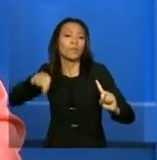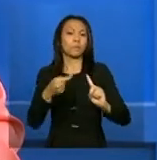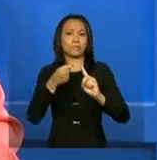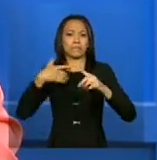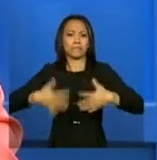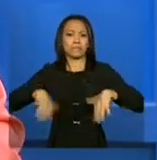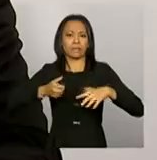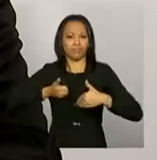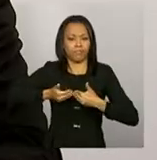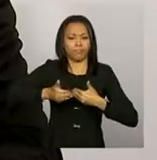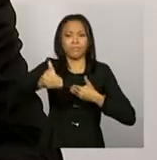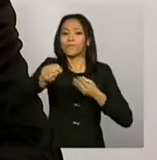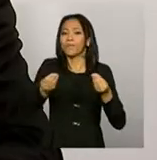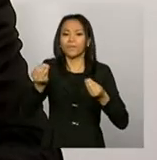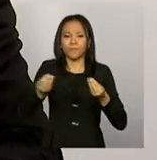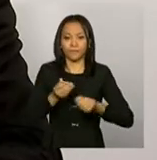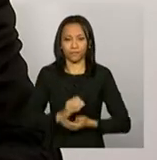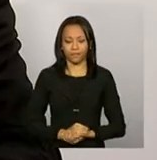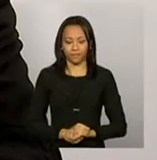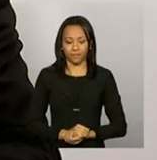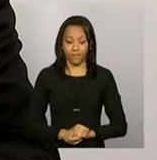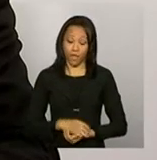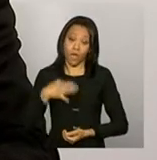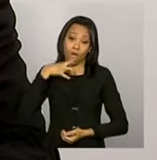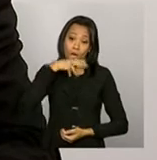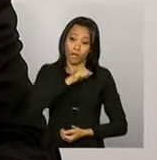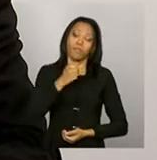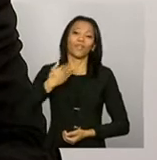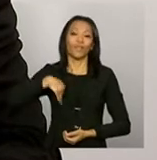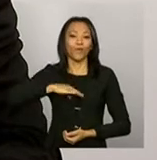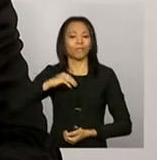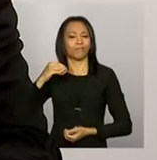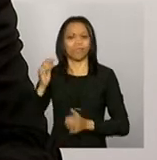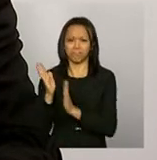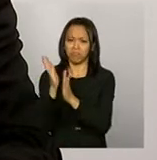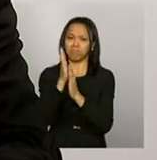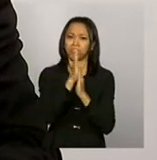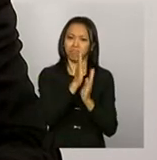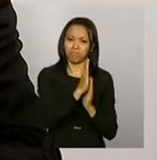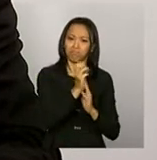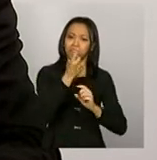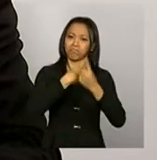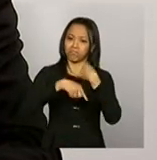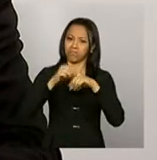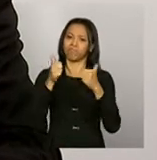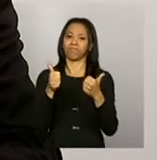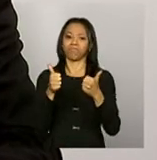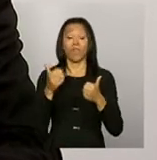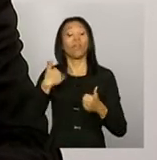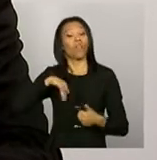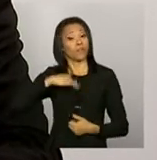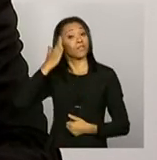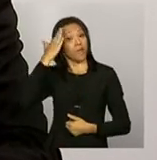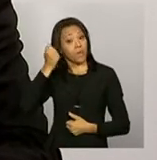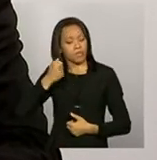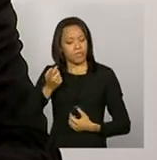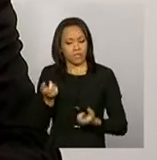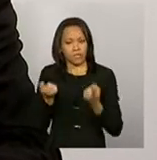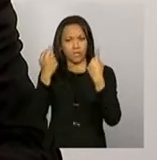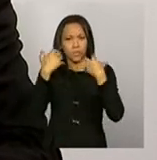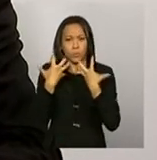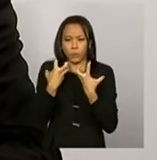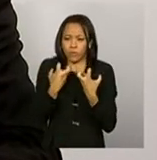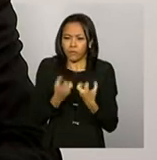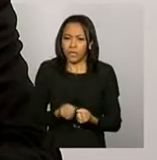frente? Eu acho que, assim, nós temos muito a comemorar. Nós sabemos das nossas dificuldades, os gestores